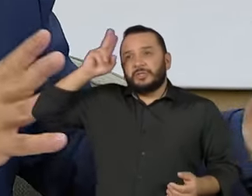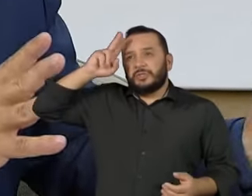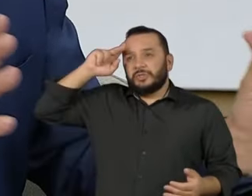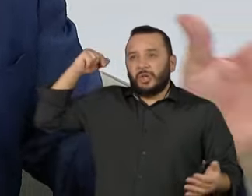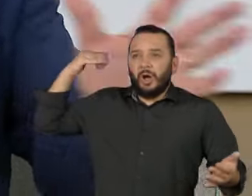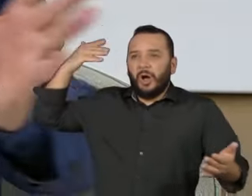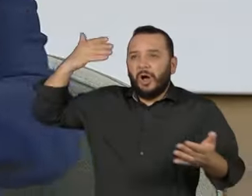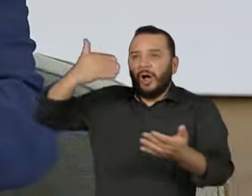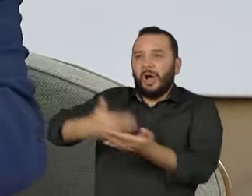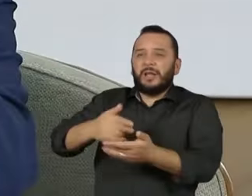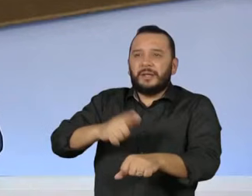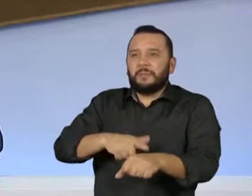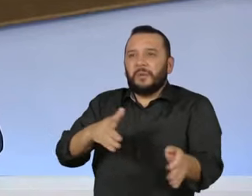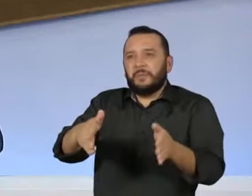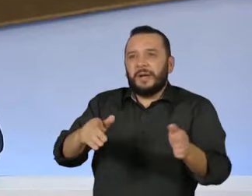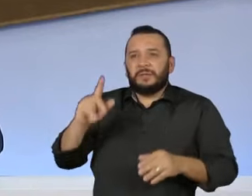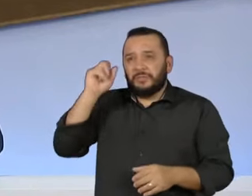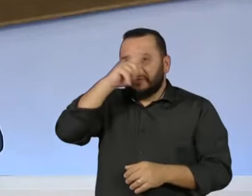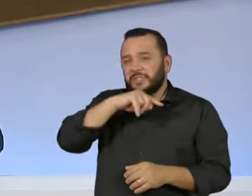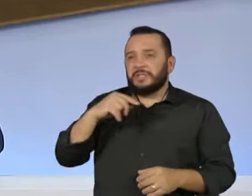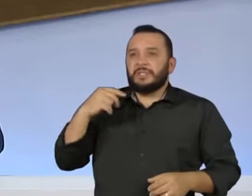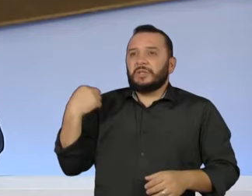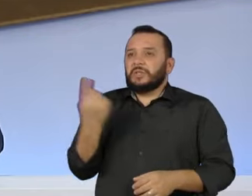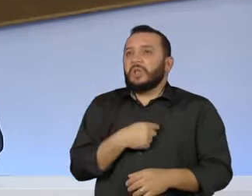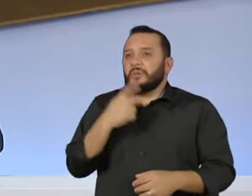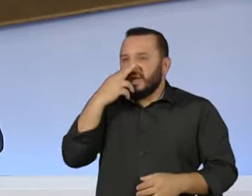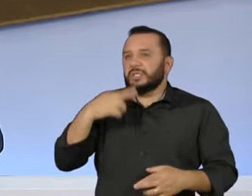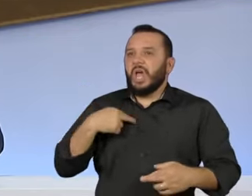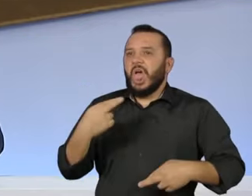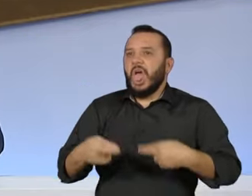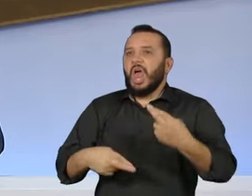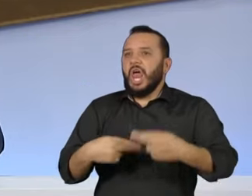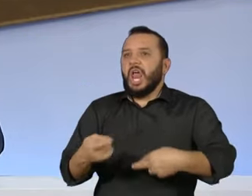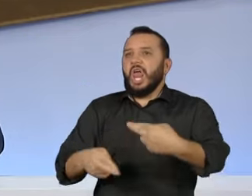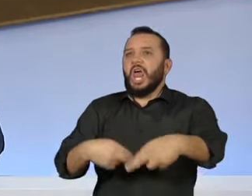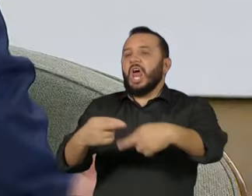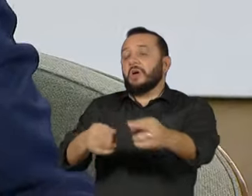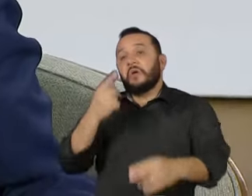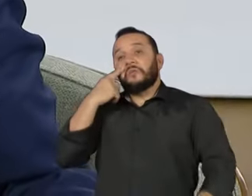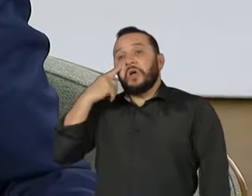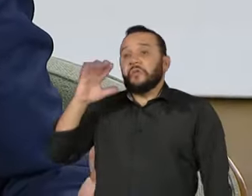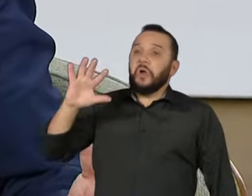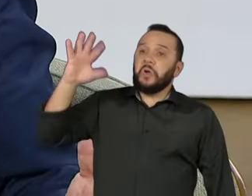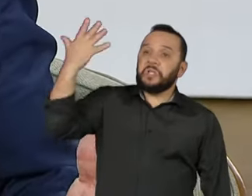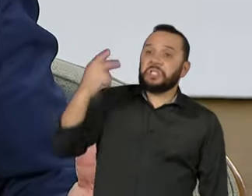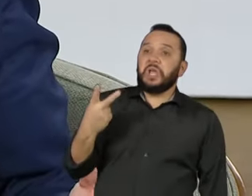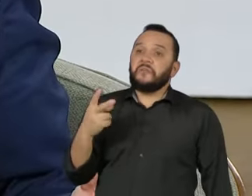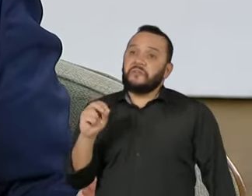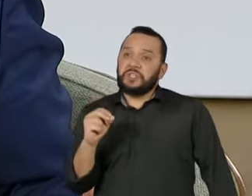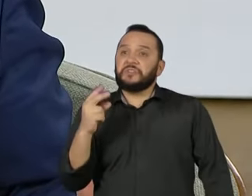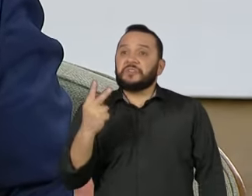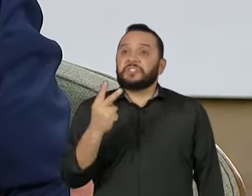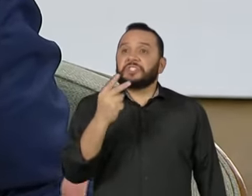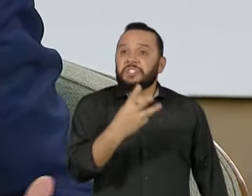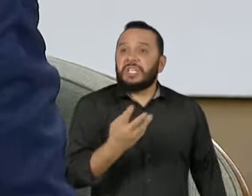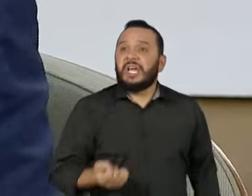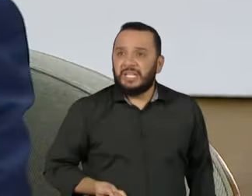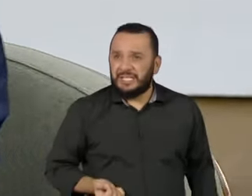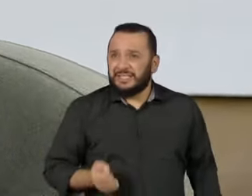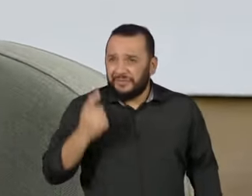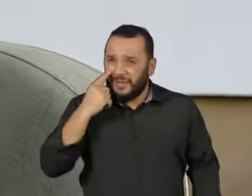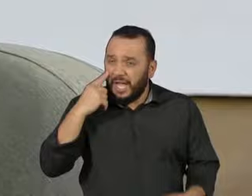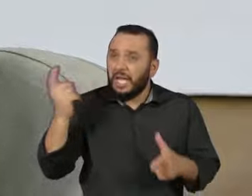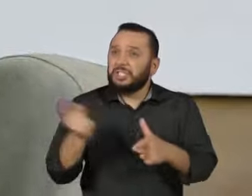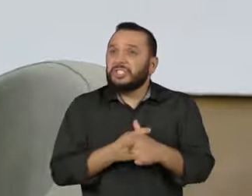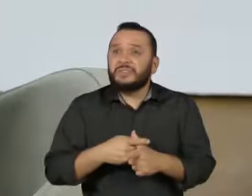ver o que nós estamos empurrando para 2023. Olha a conta que nós estamos empurrando para 2023. Quem é que vai pagar isso? A crise física. Governador, João.